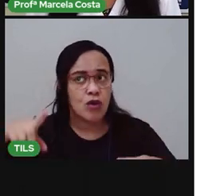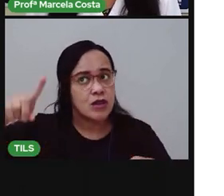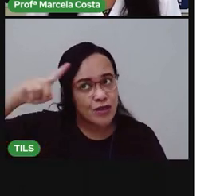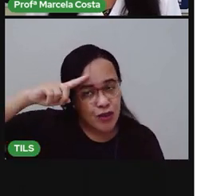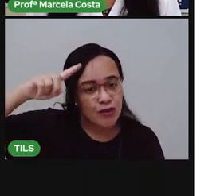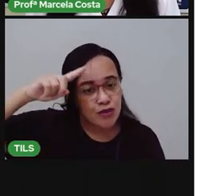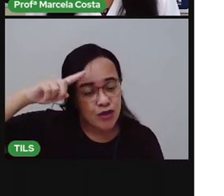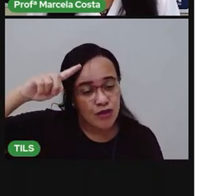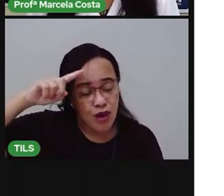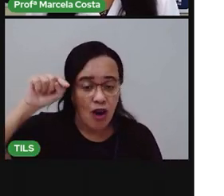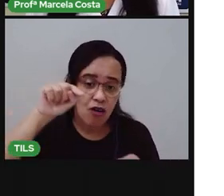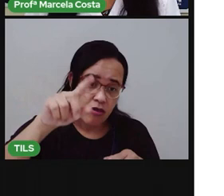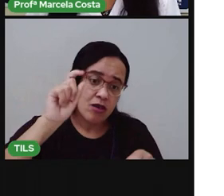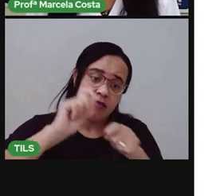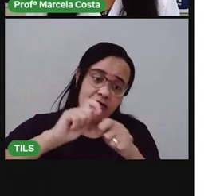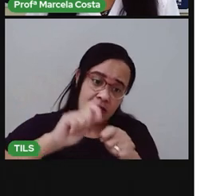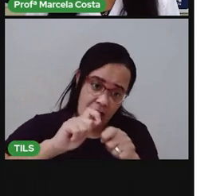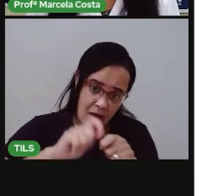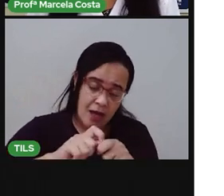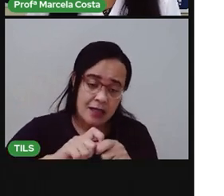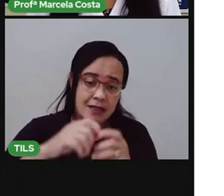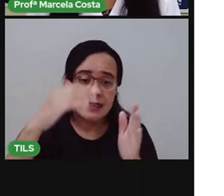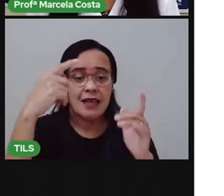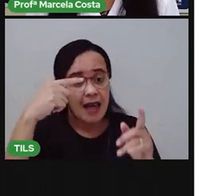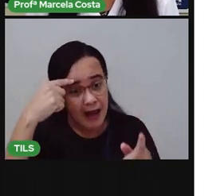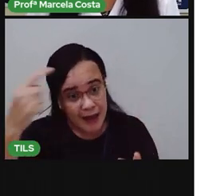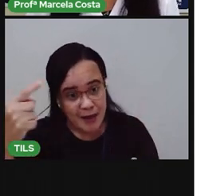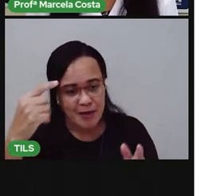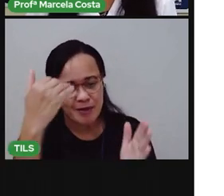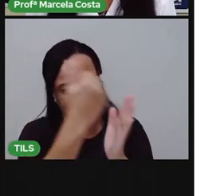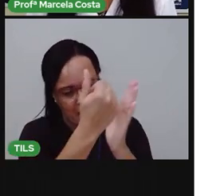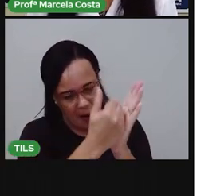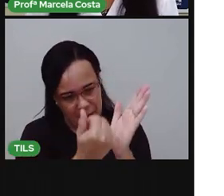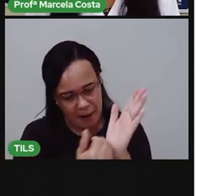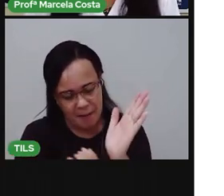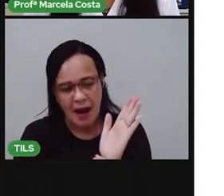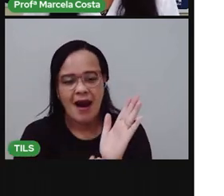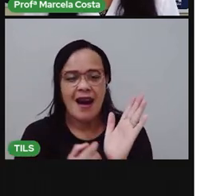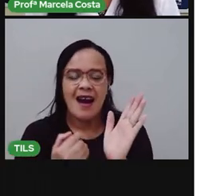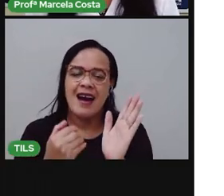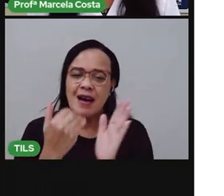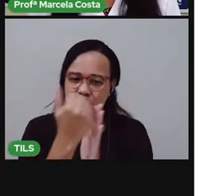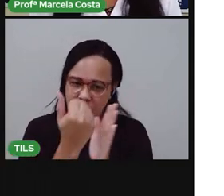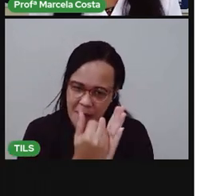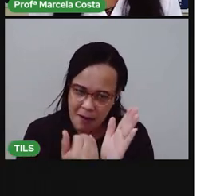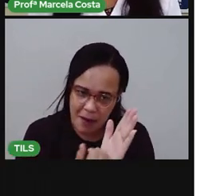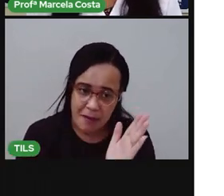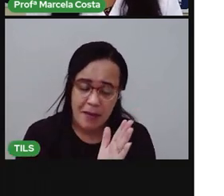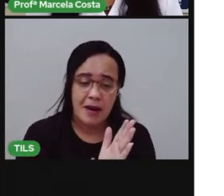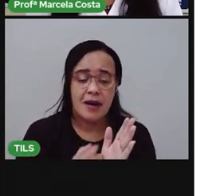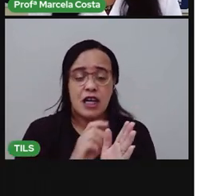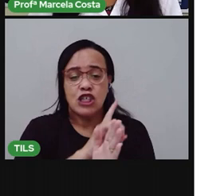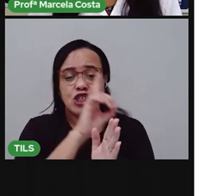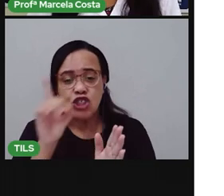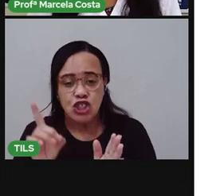que você organiza em uma lista, com horário, com dia para fazer aqui.